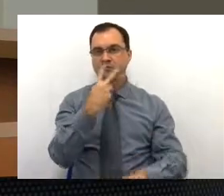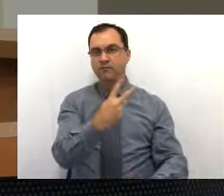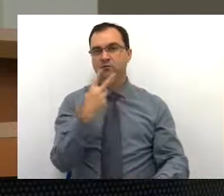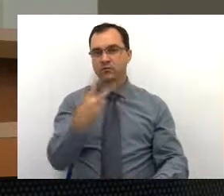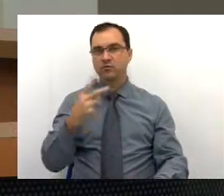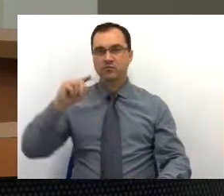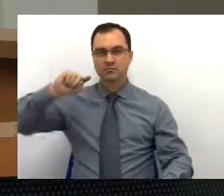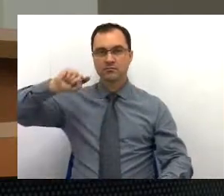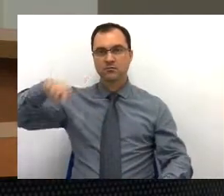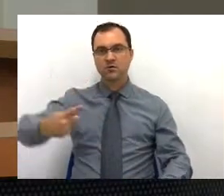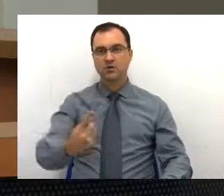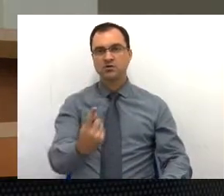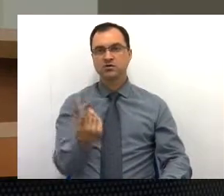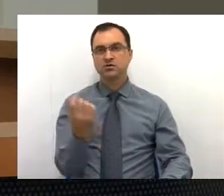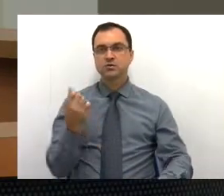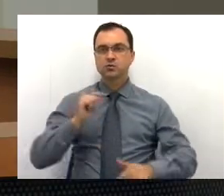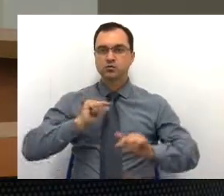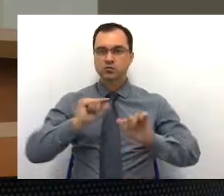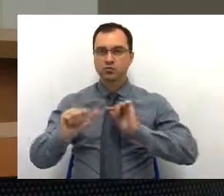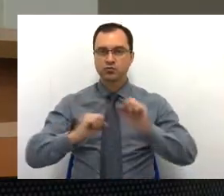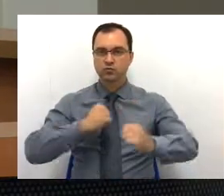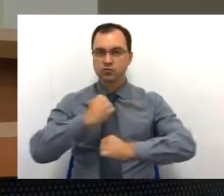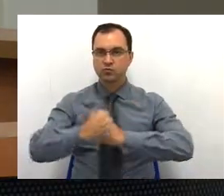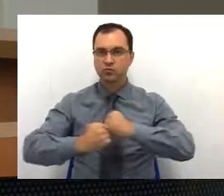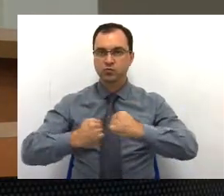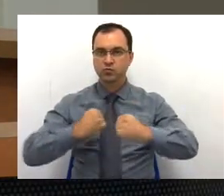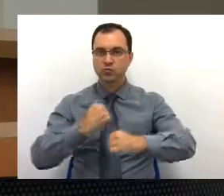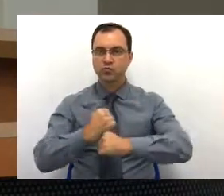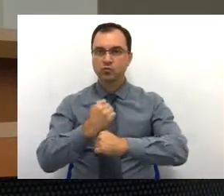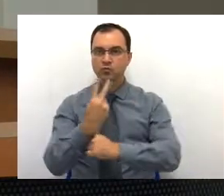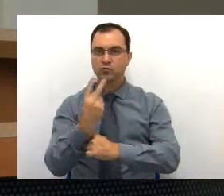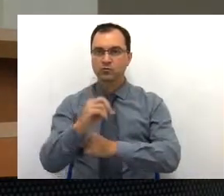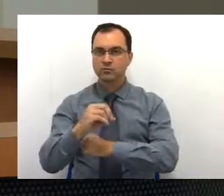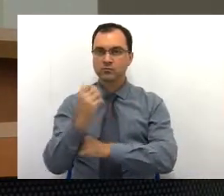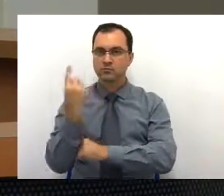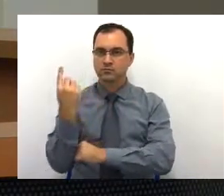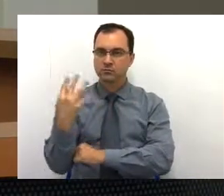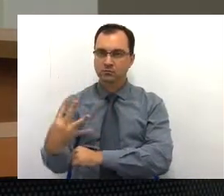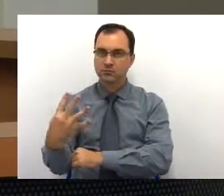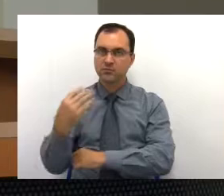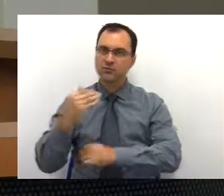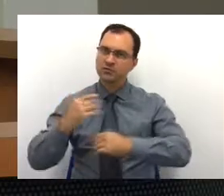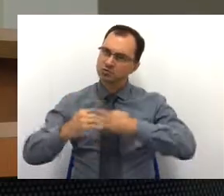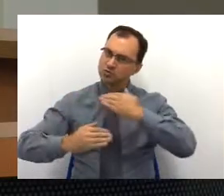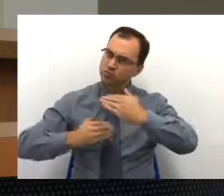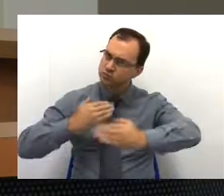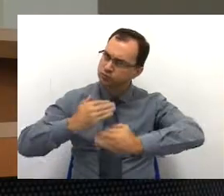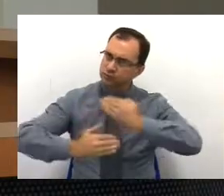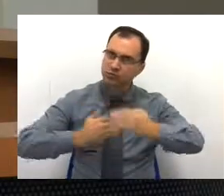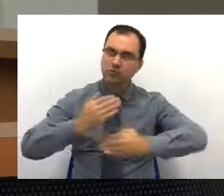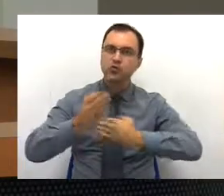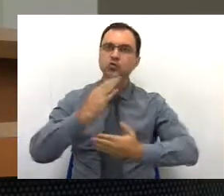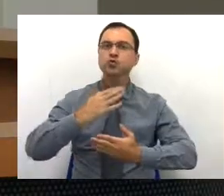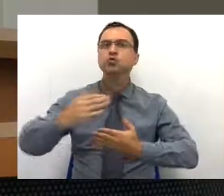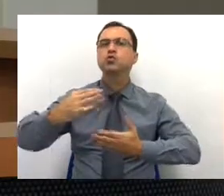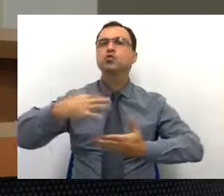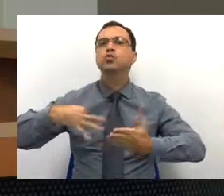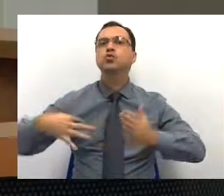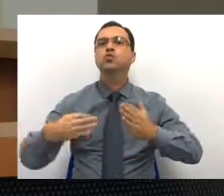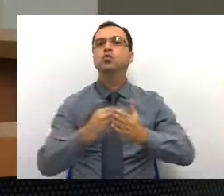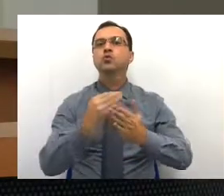milhões. Isso para o exercício de 2014 e aí, sucessivamente, todos eles divididos.